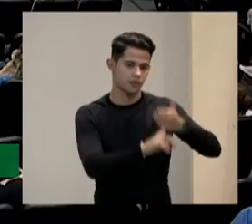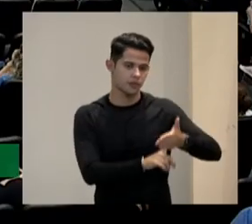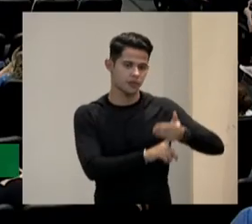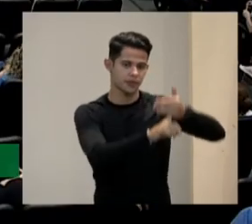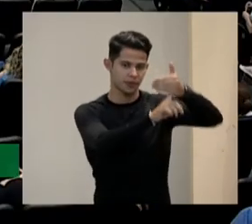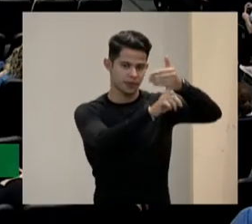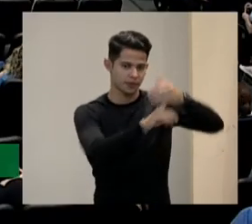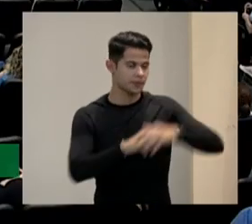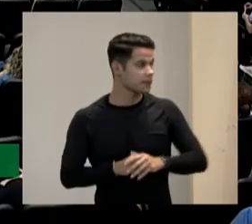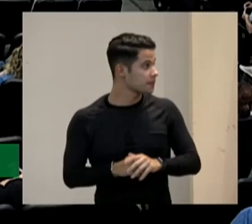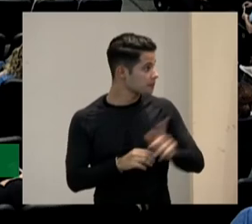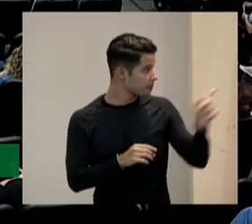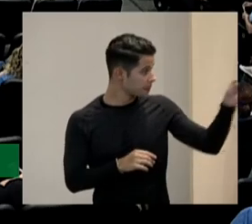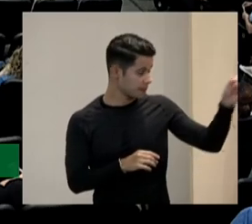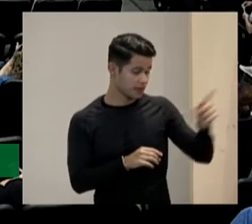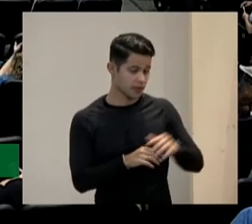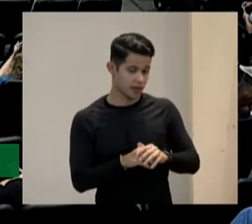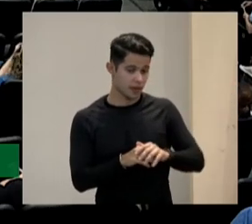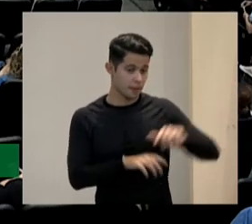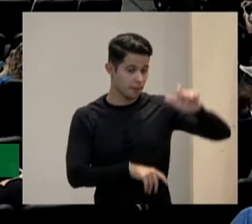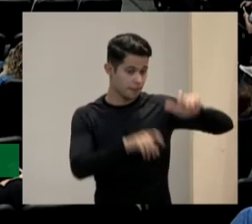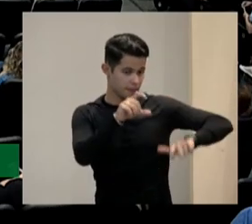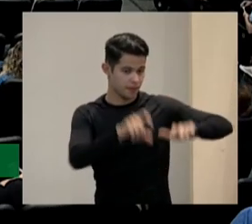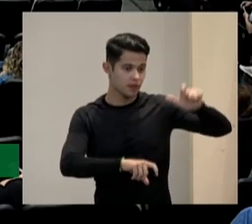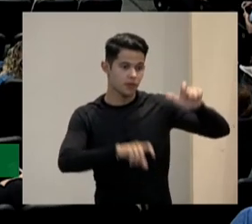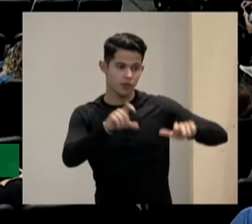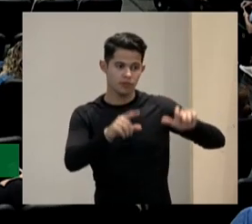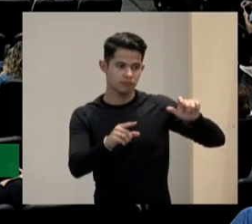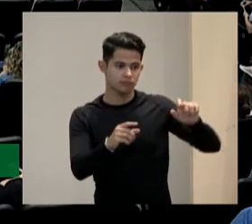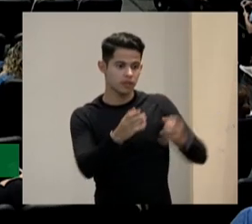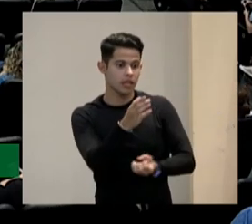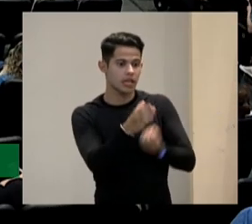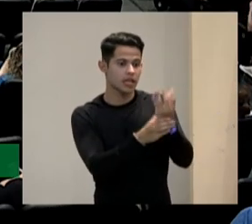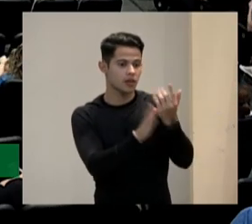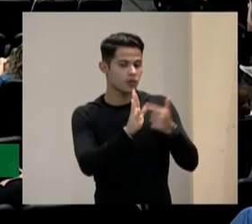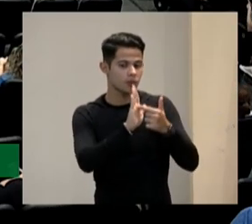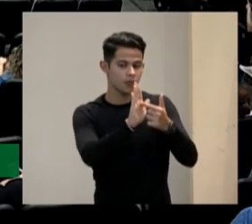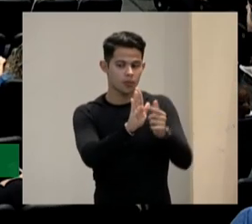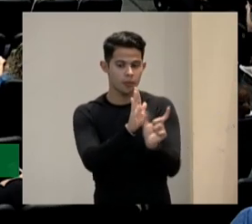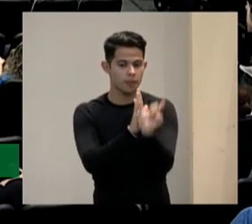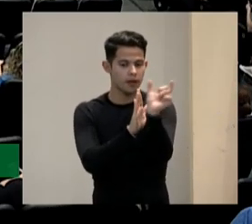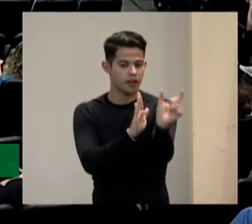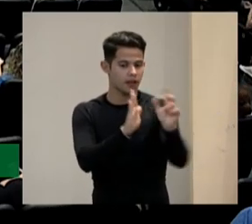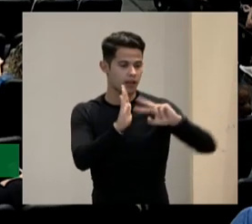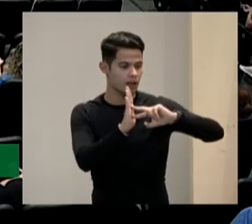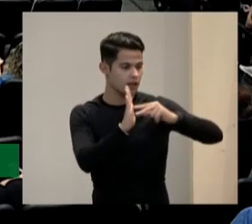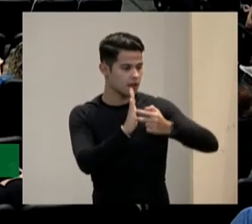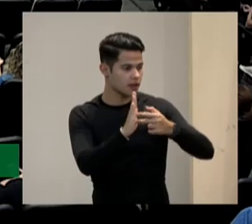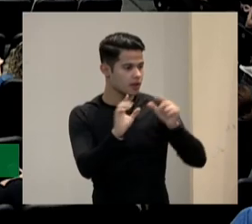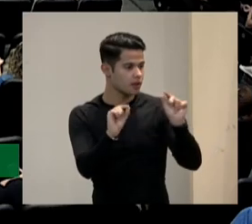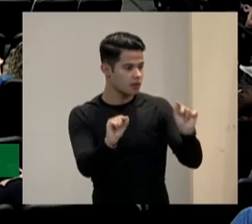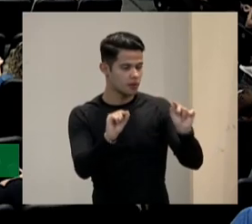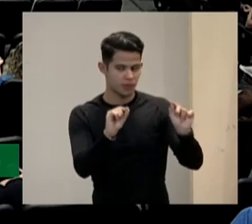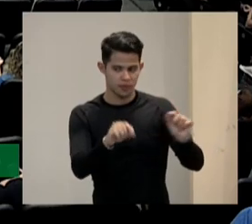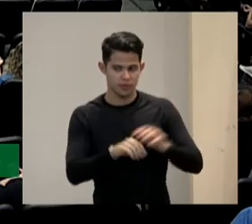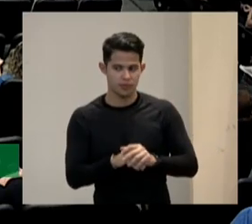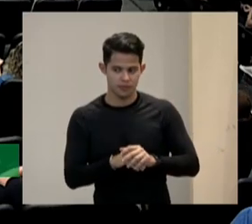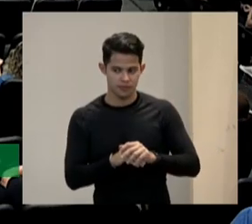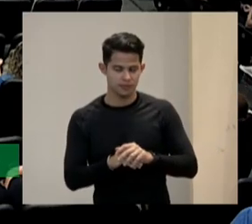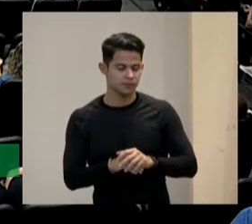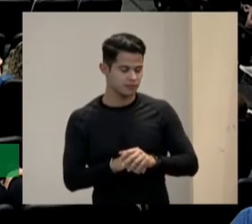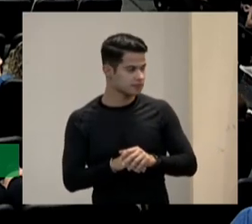eles como definição trazem desenho como